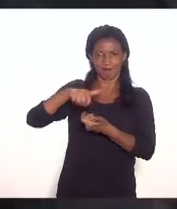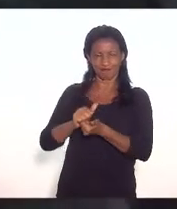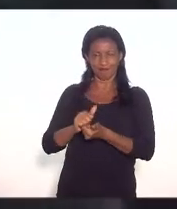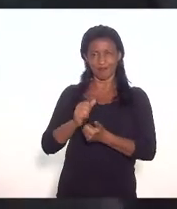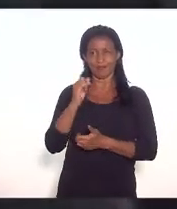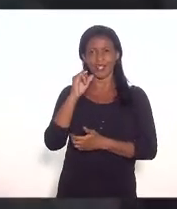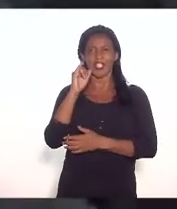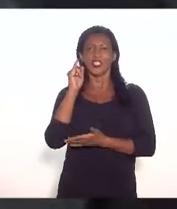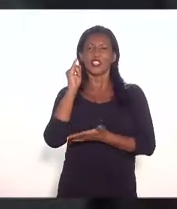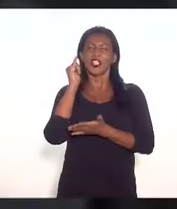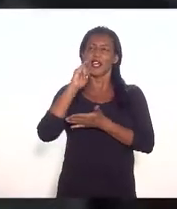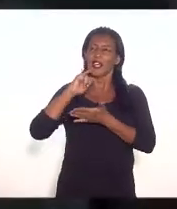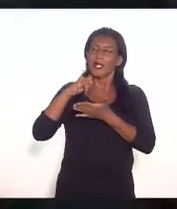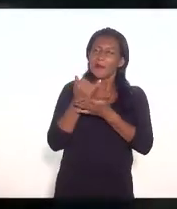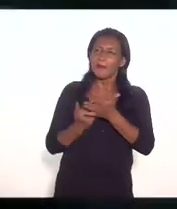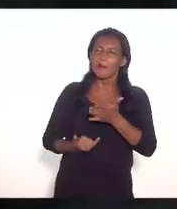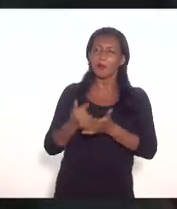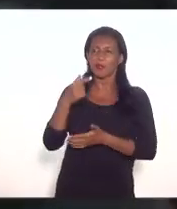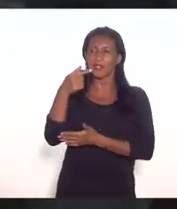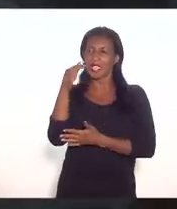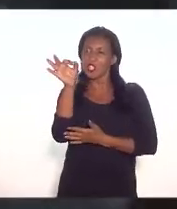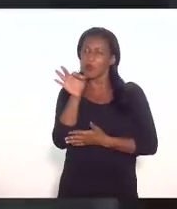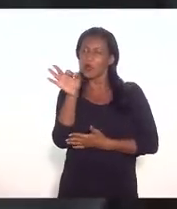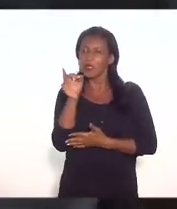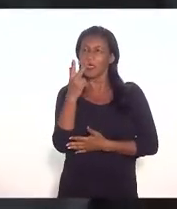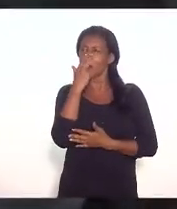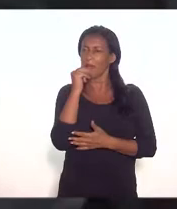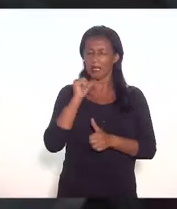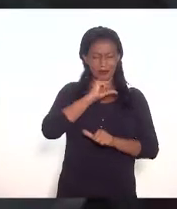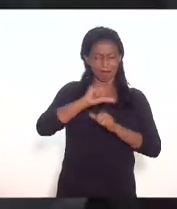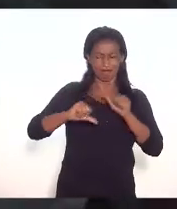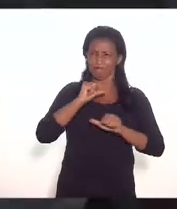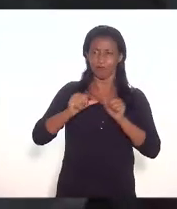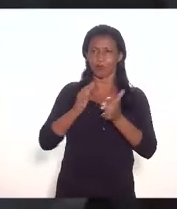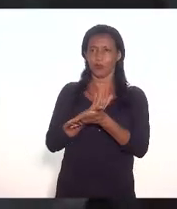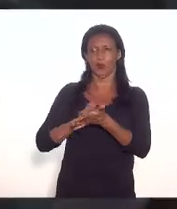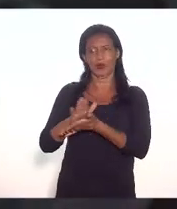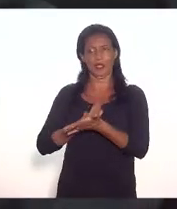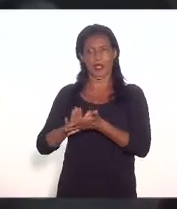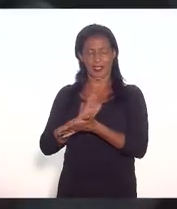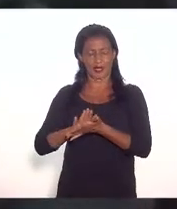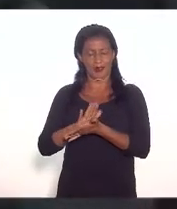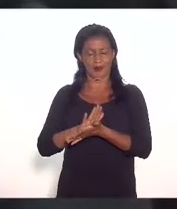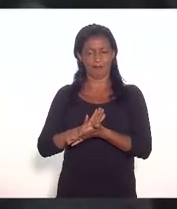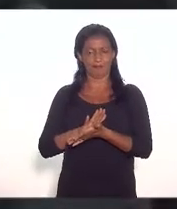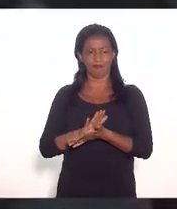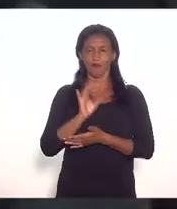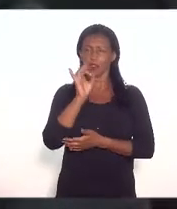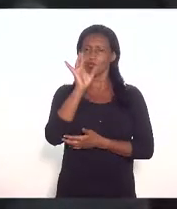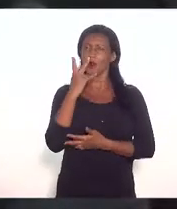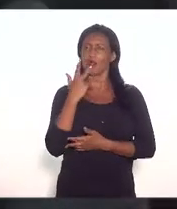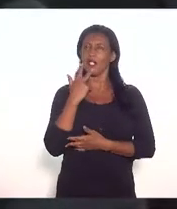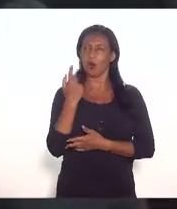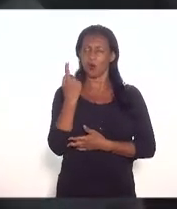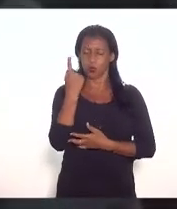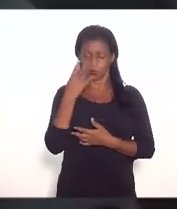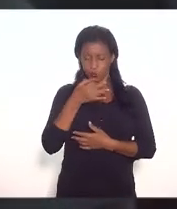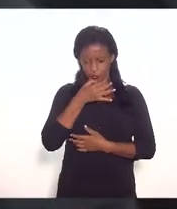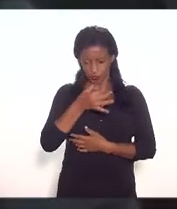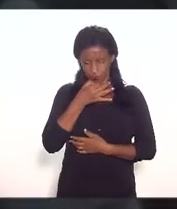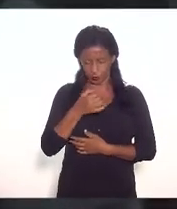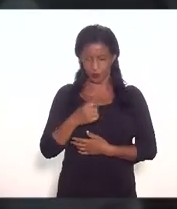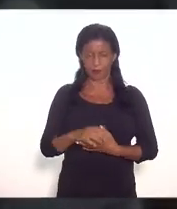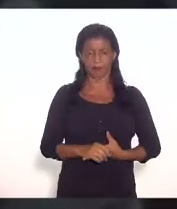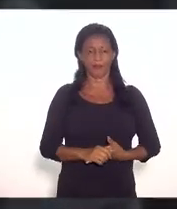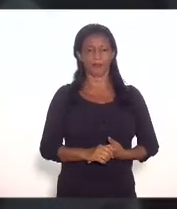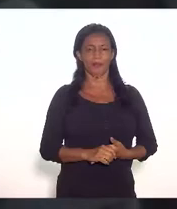7% lá não muda nada essa que é a verdade não muda nada eu apenas queria ensejar o seguinte nessas